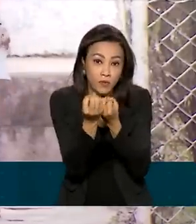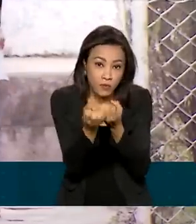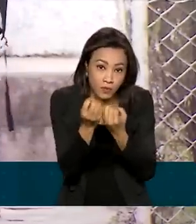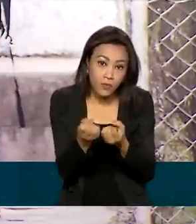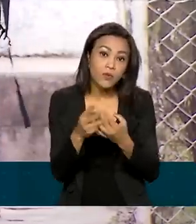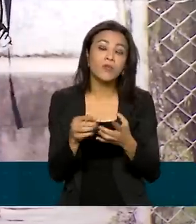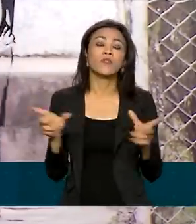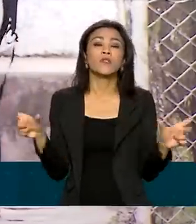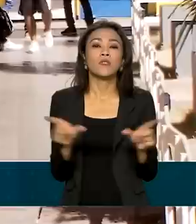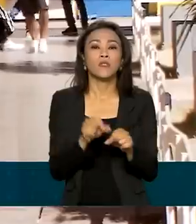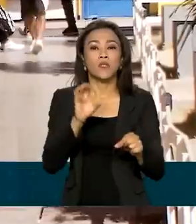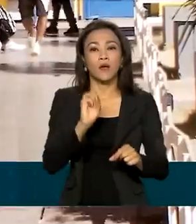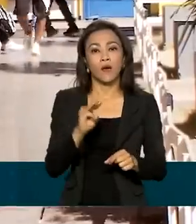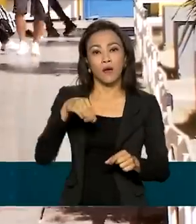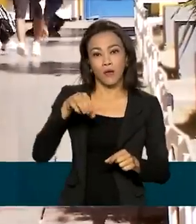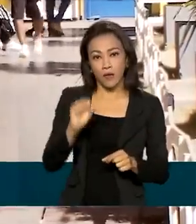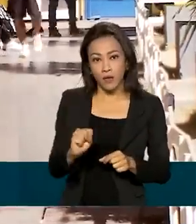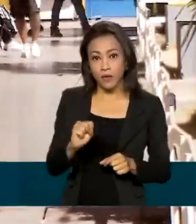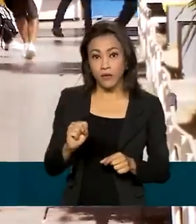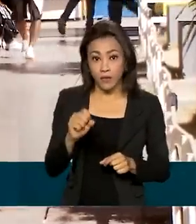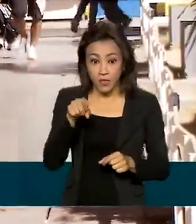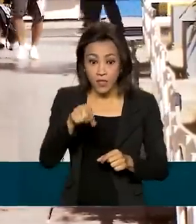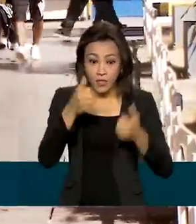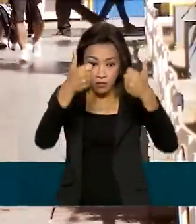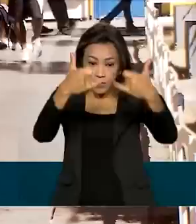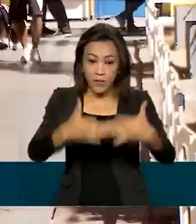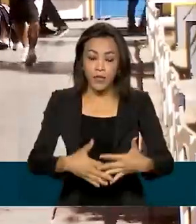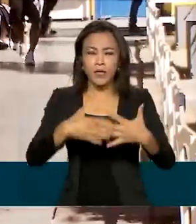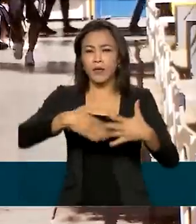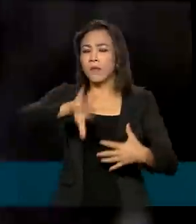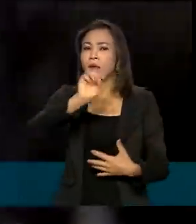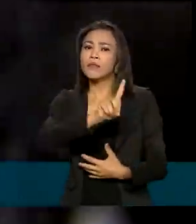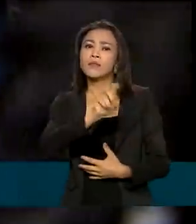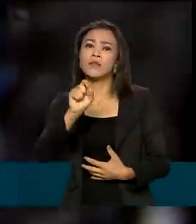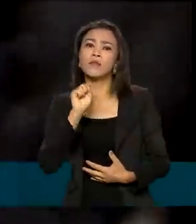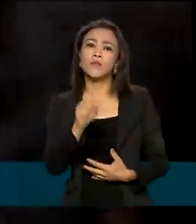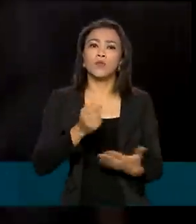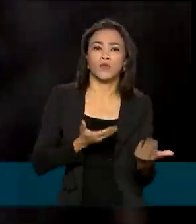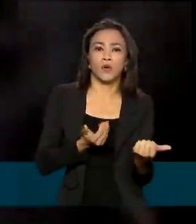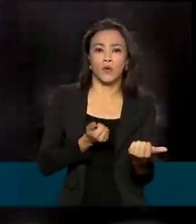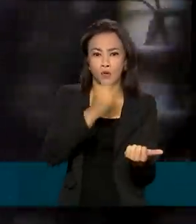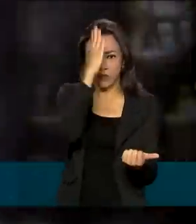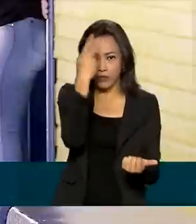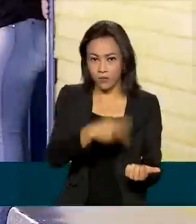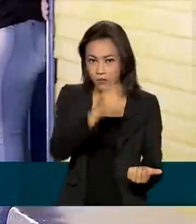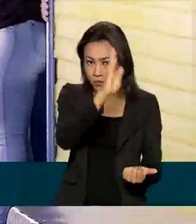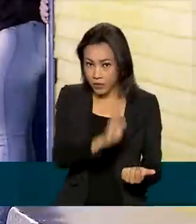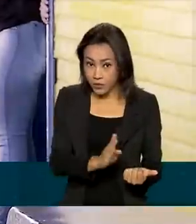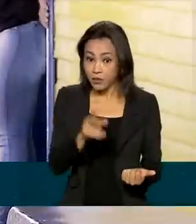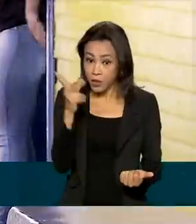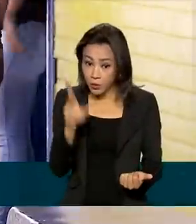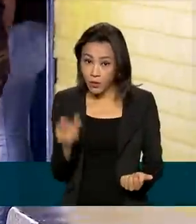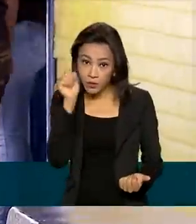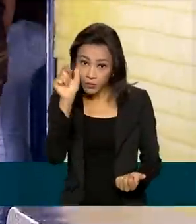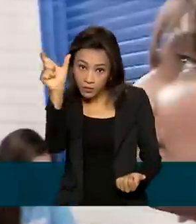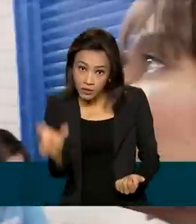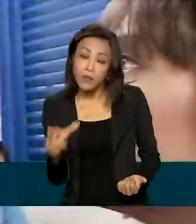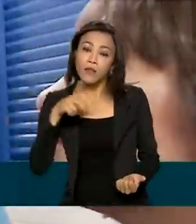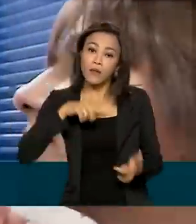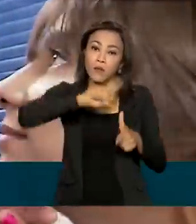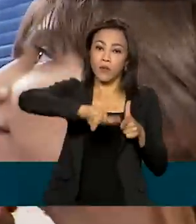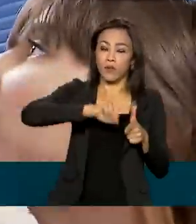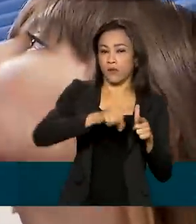Mundial da Saúde mostram que mais de 100 mil jovens brasileiros, como Milena, apresentam problemas de visão.